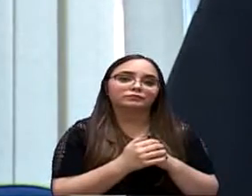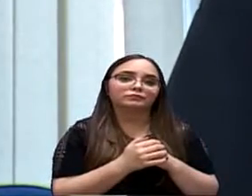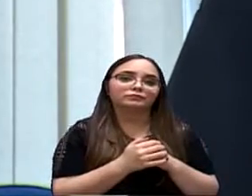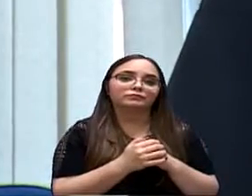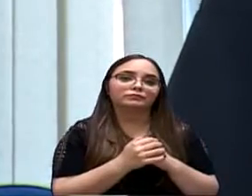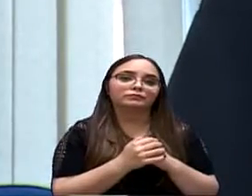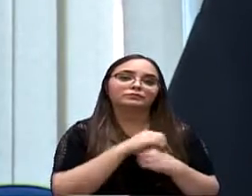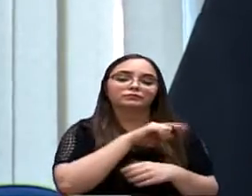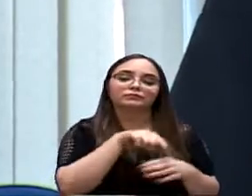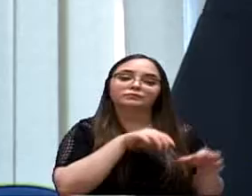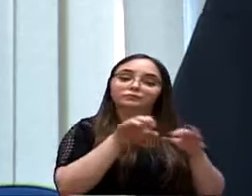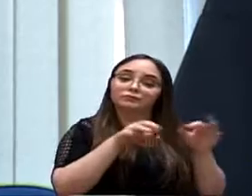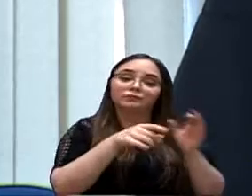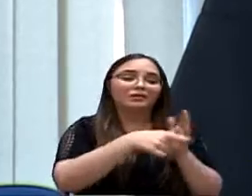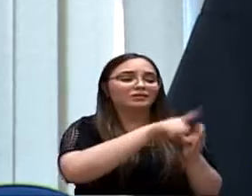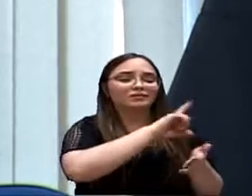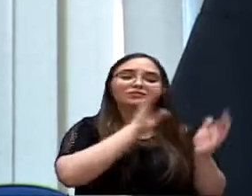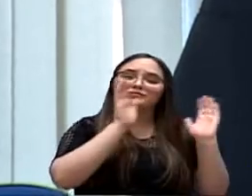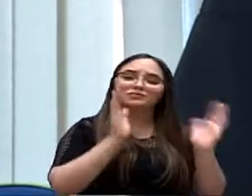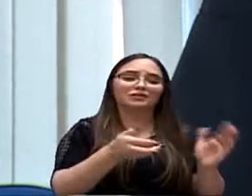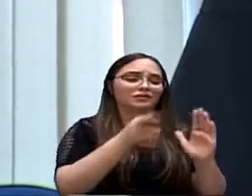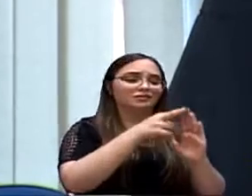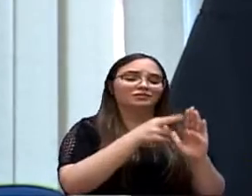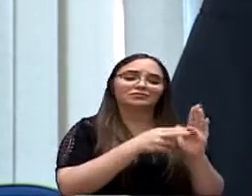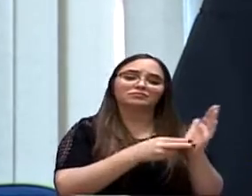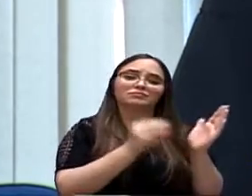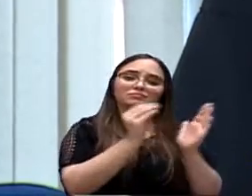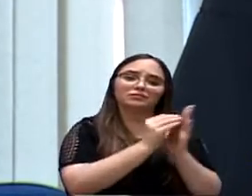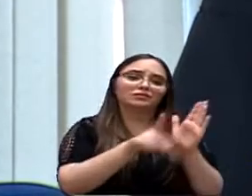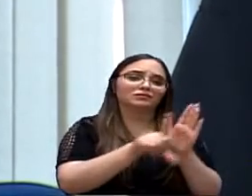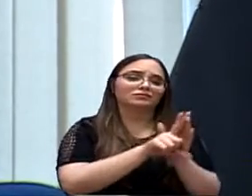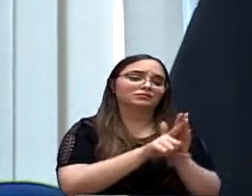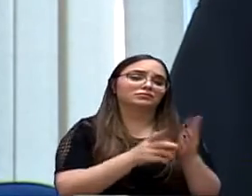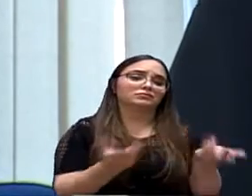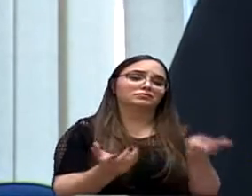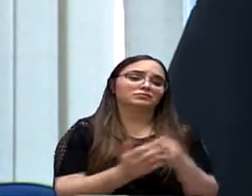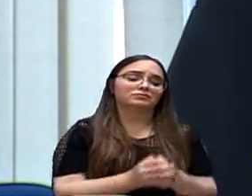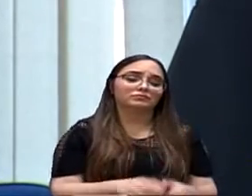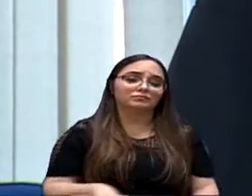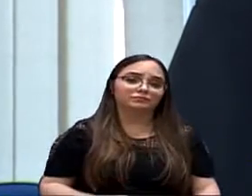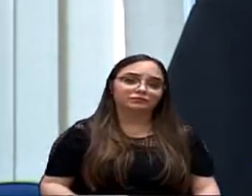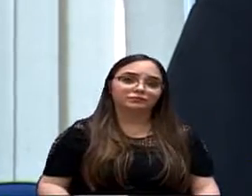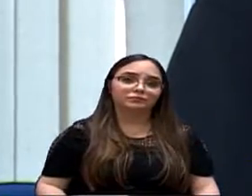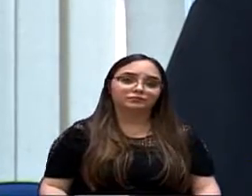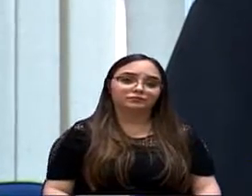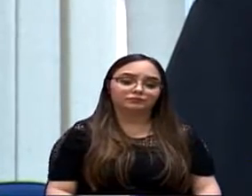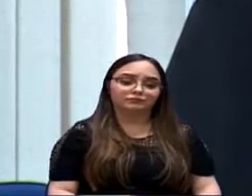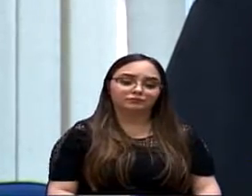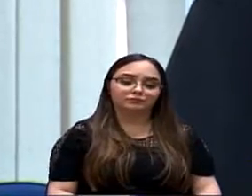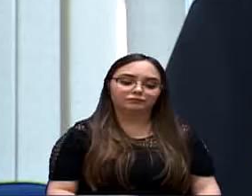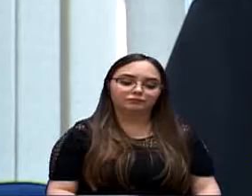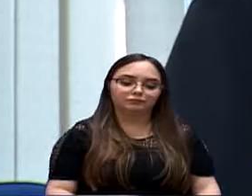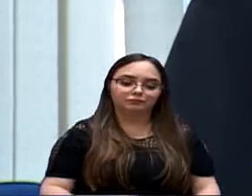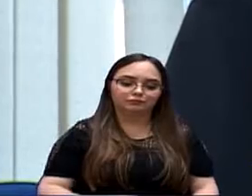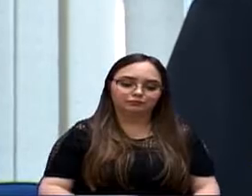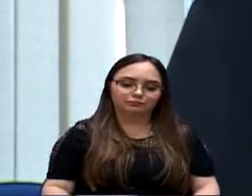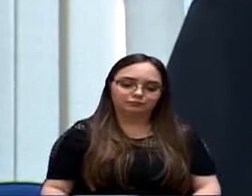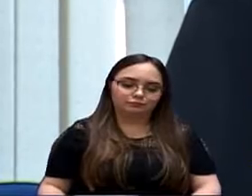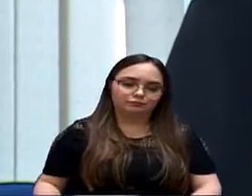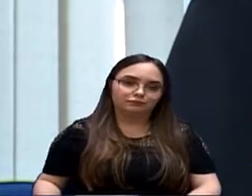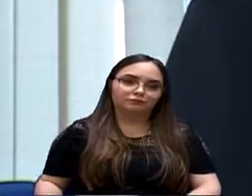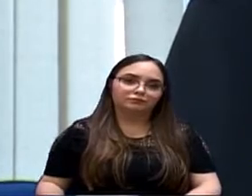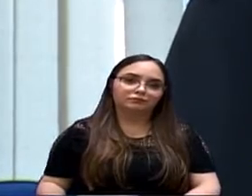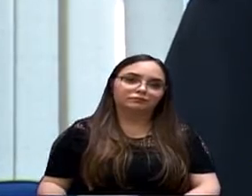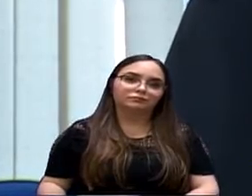Isso está previsto no programa Minha Casa Minha Vida, que eu sei do que estou falando. Então, aqui está colocado que se reúnem essas